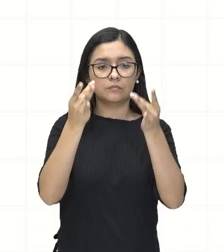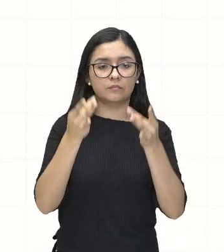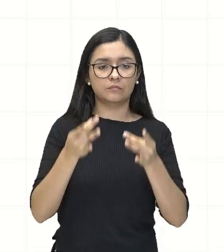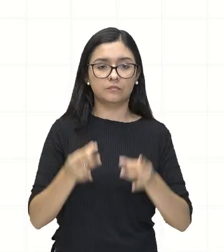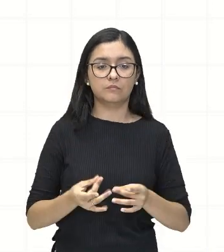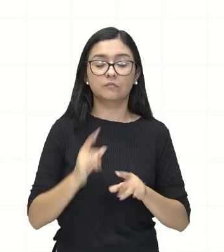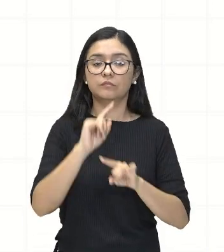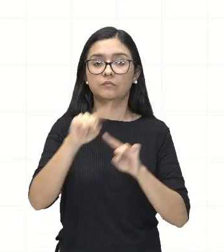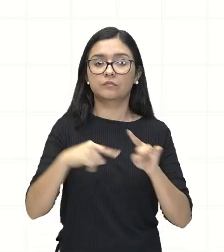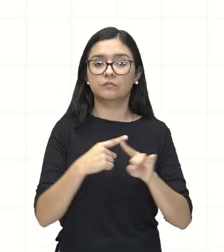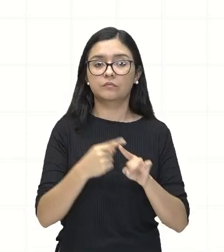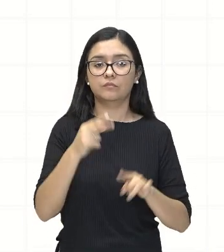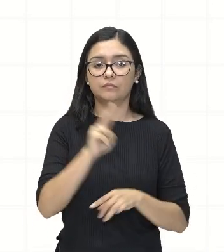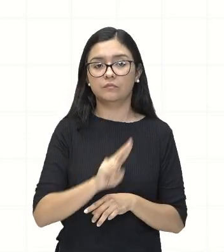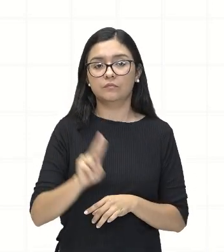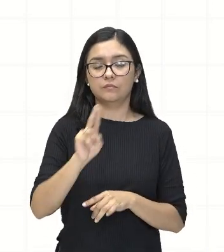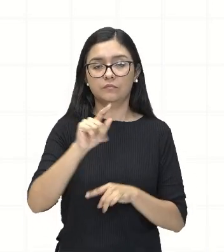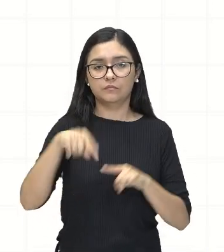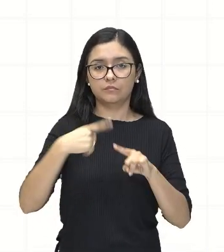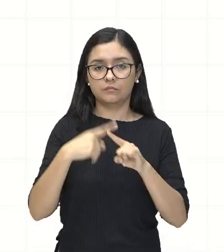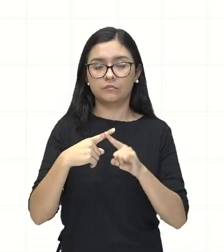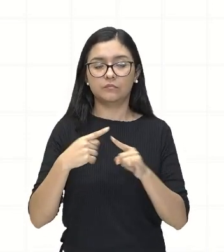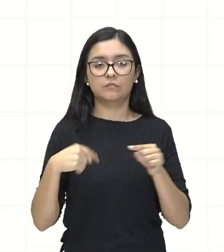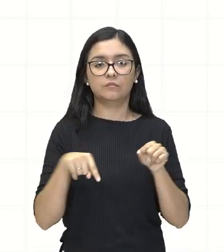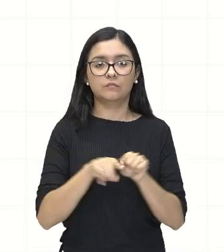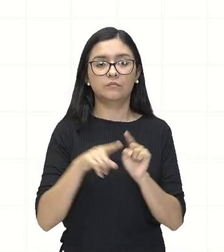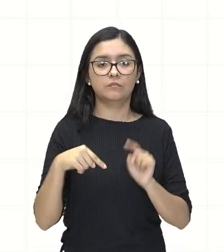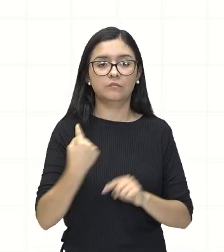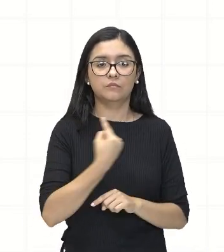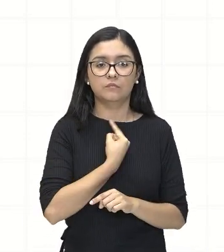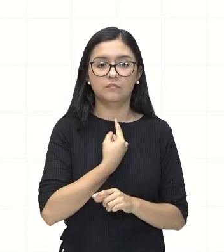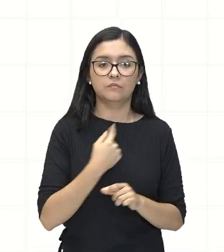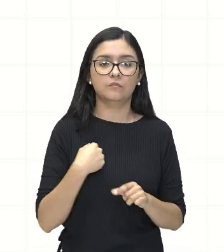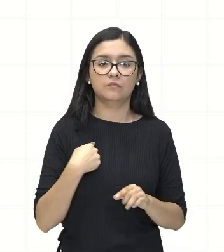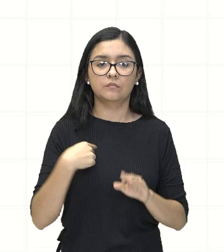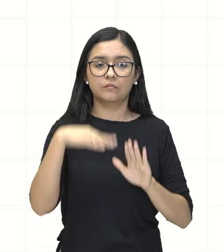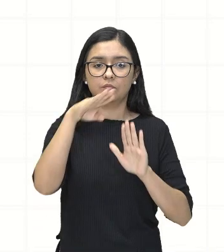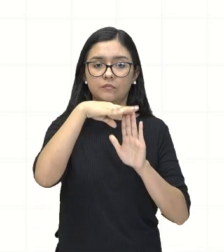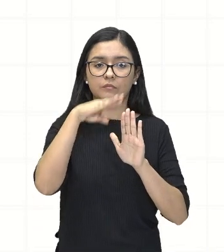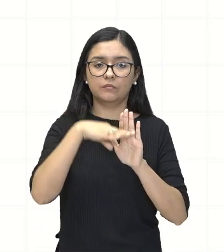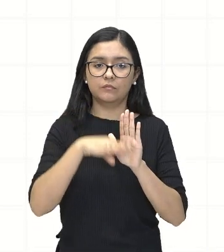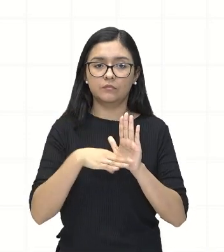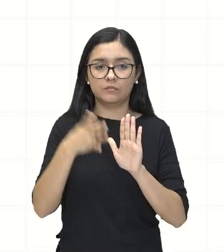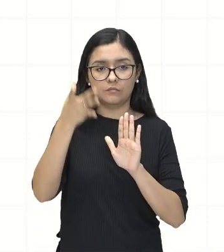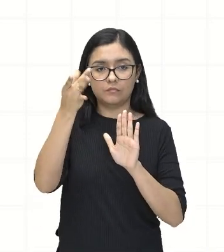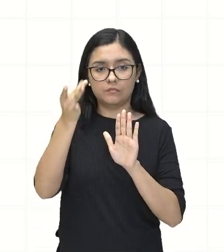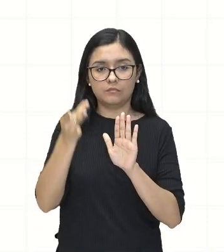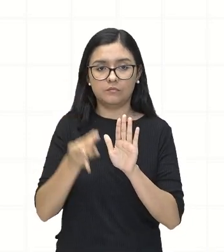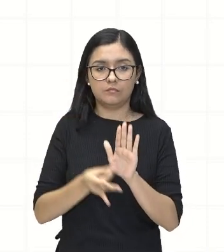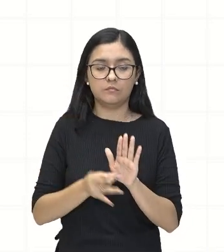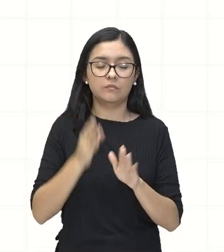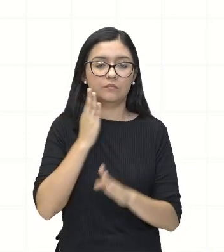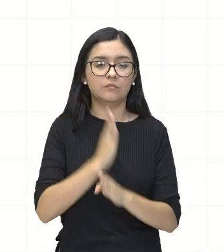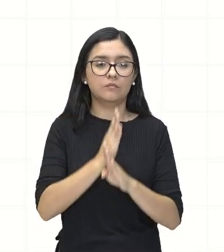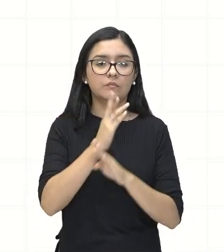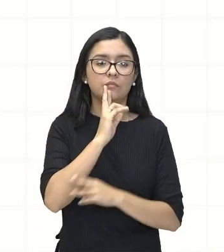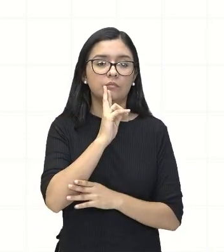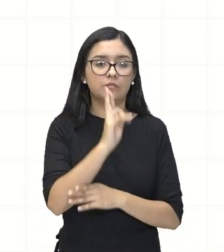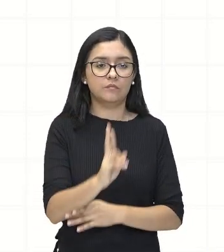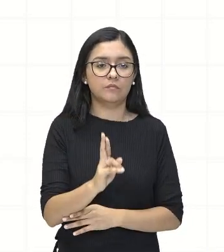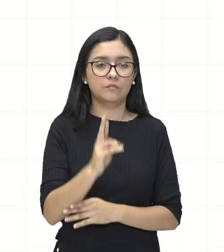nós fizemos a fatoração da nossa equação e chegamos no resultado.